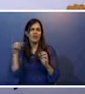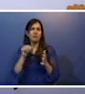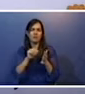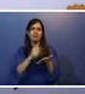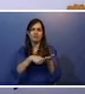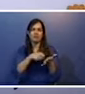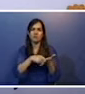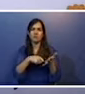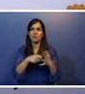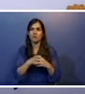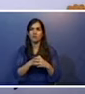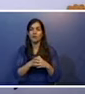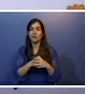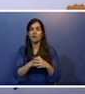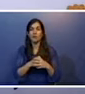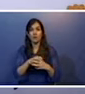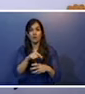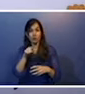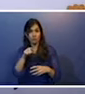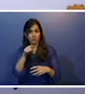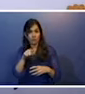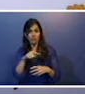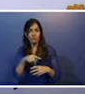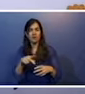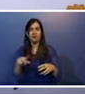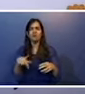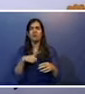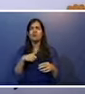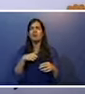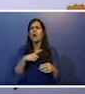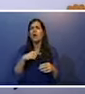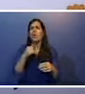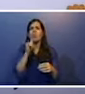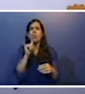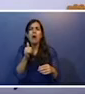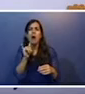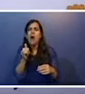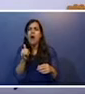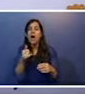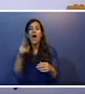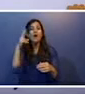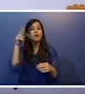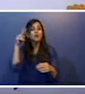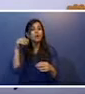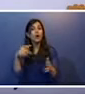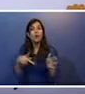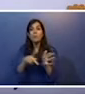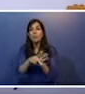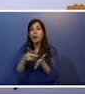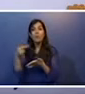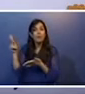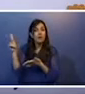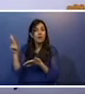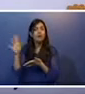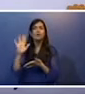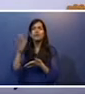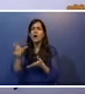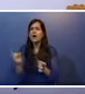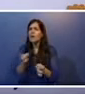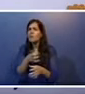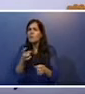E aqui, olha só, o assunto de um texto narrativo é a história que ele conta. Então, nós acabamos de contar uma história.